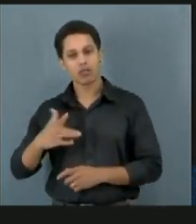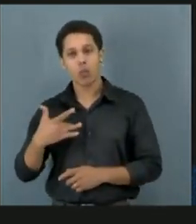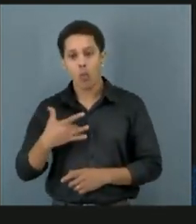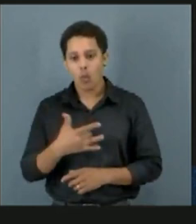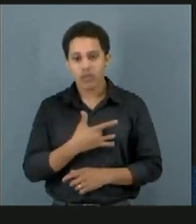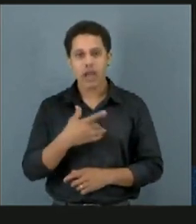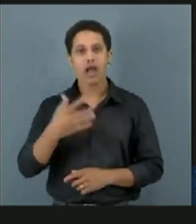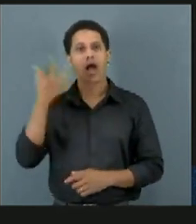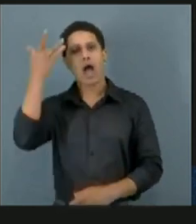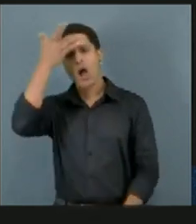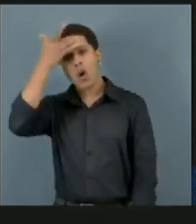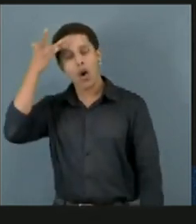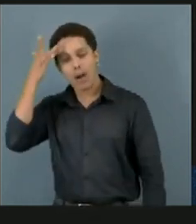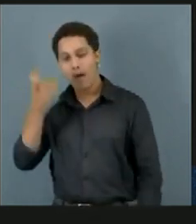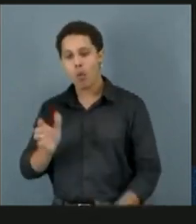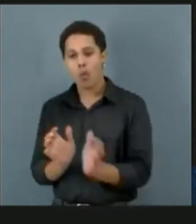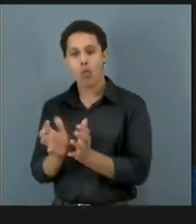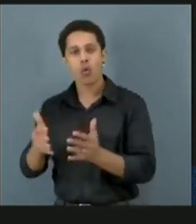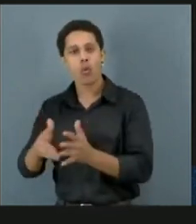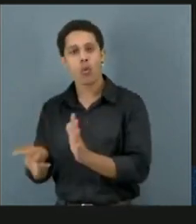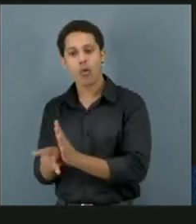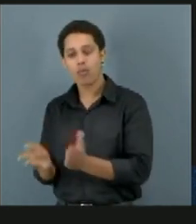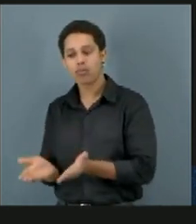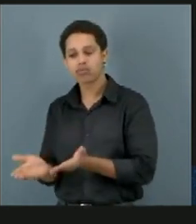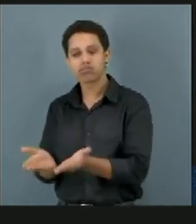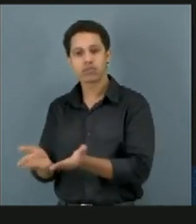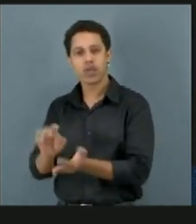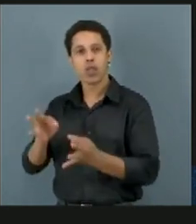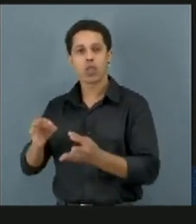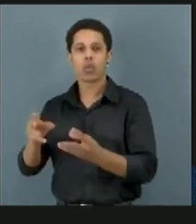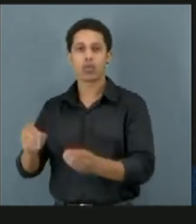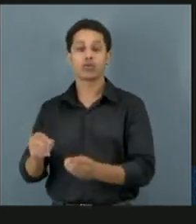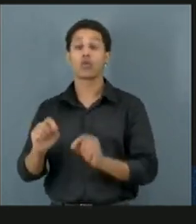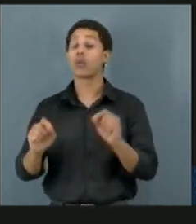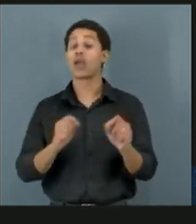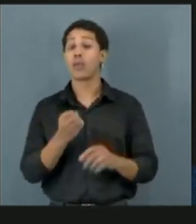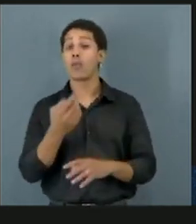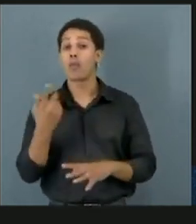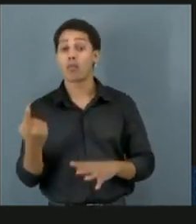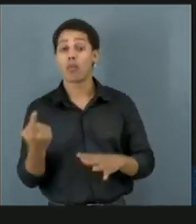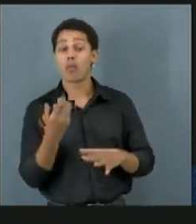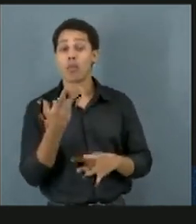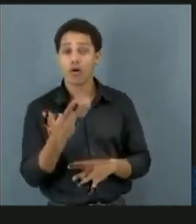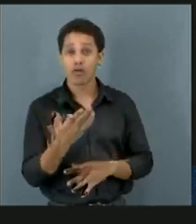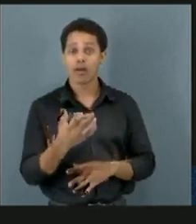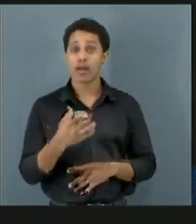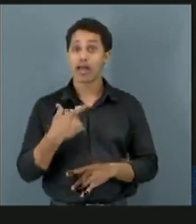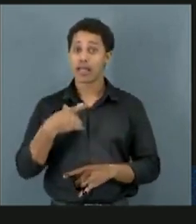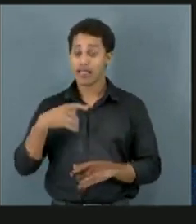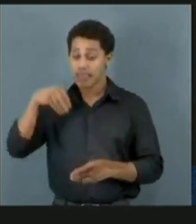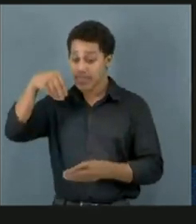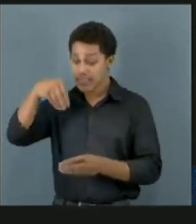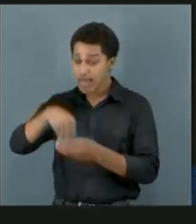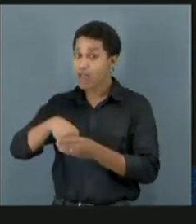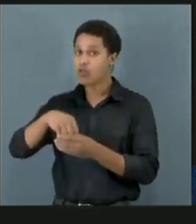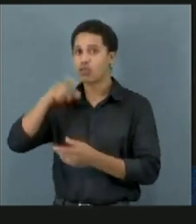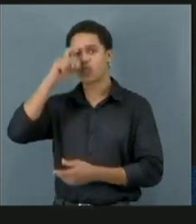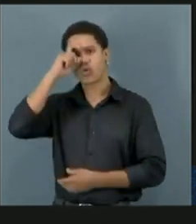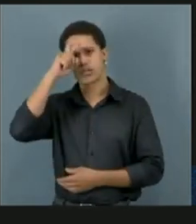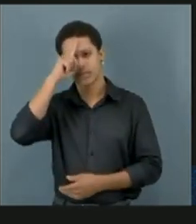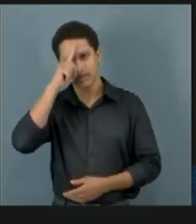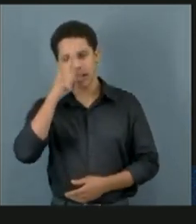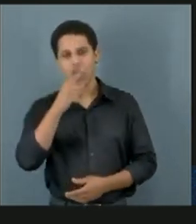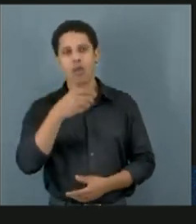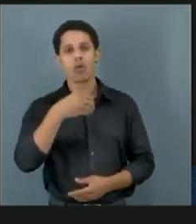para poder atender a todos. O que seria includente? É você ter nos hospitais do sistema